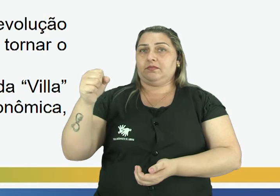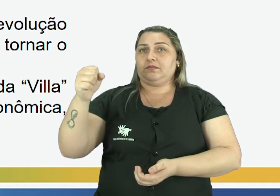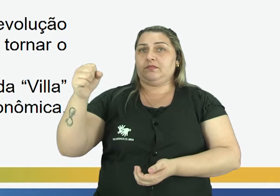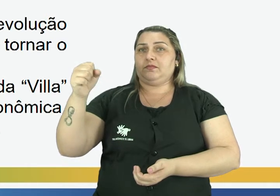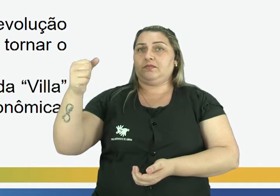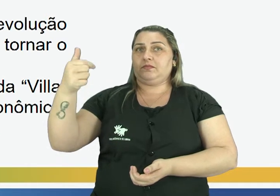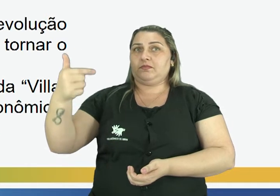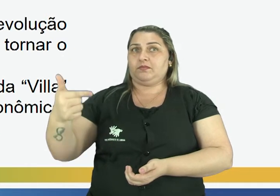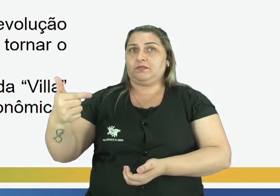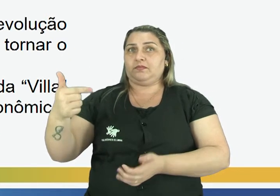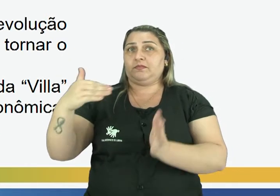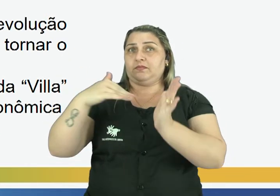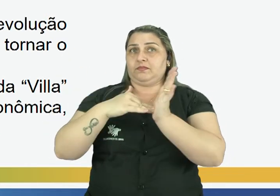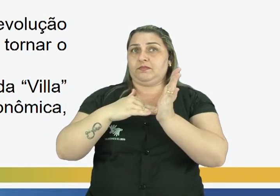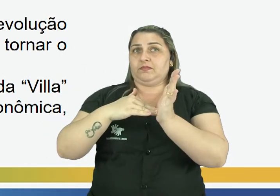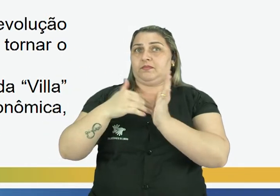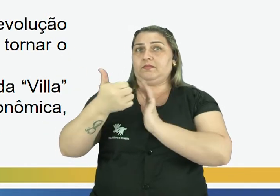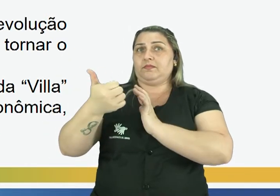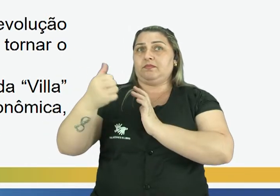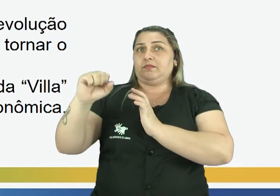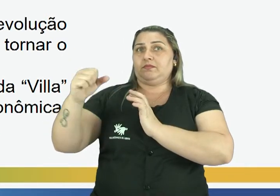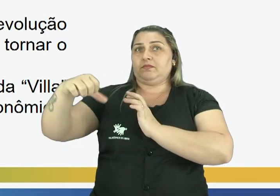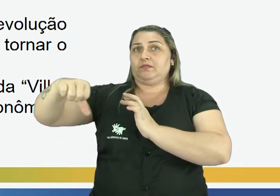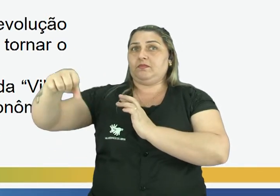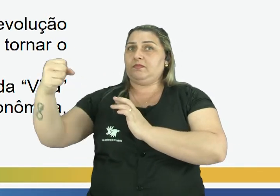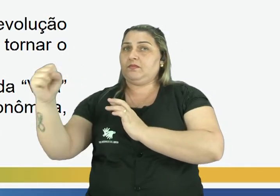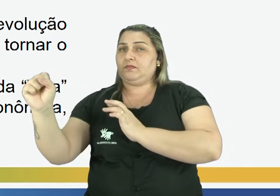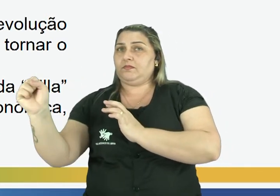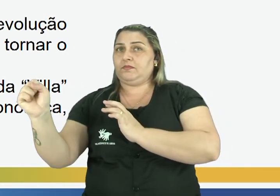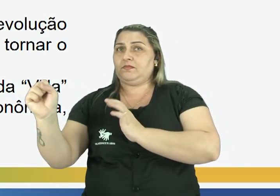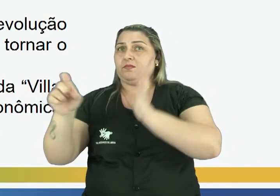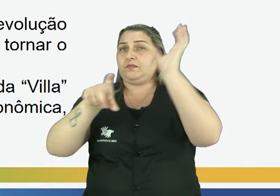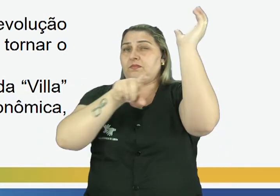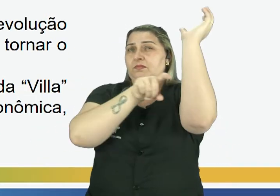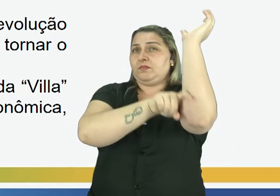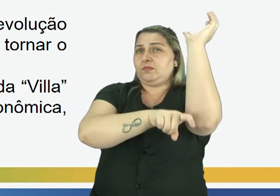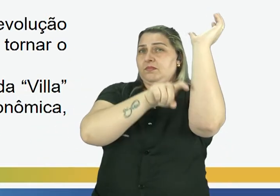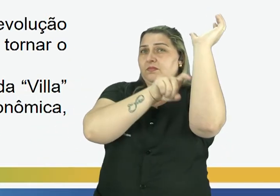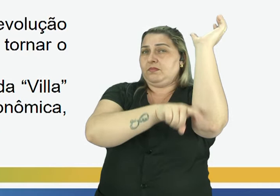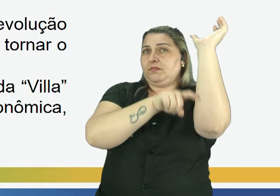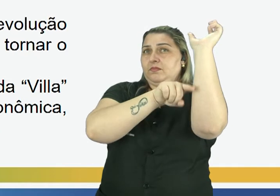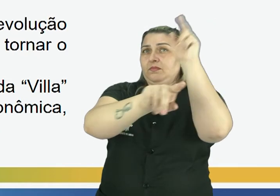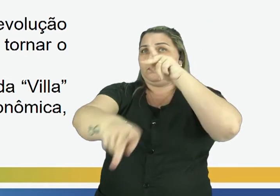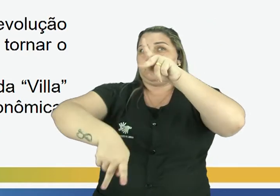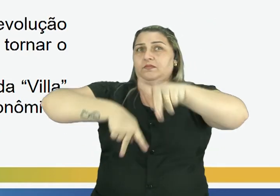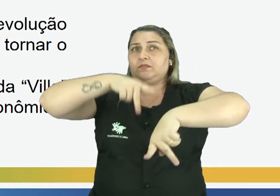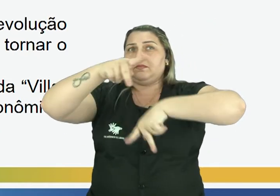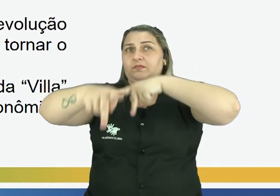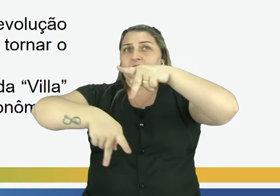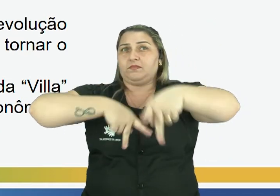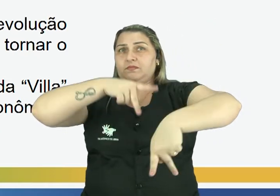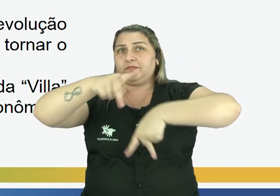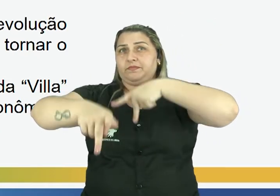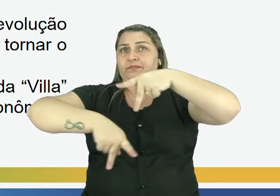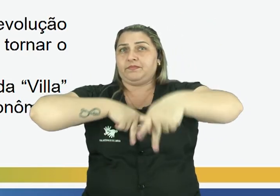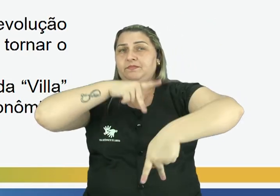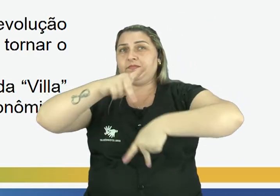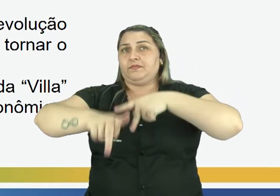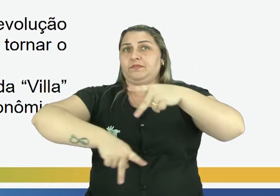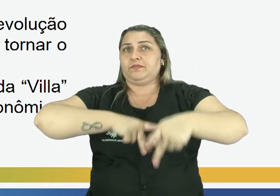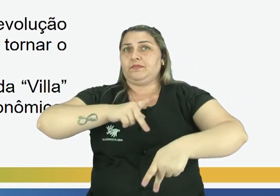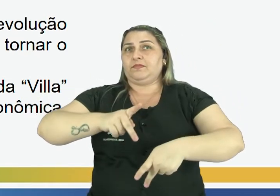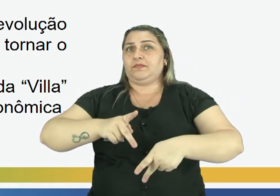1882 a 1898, que foi o Seringal, que se torna um